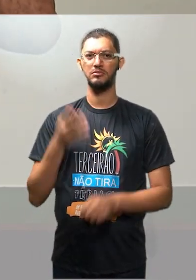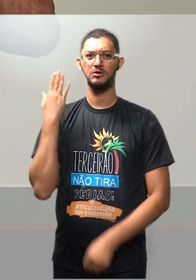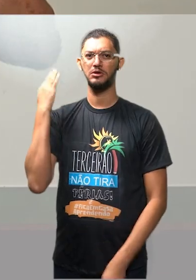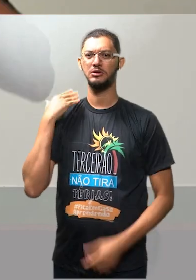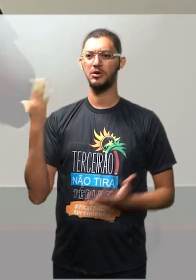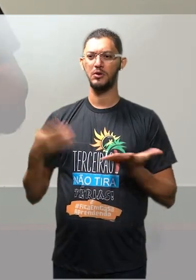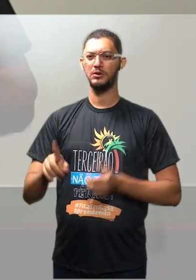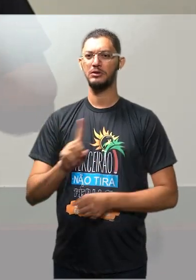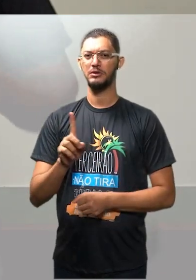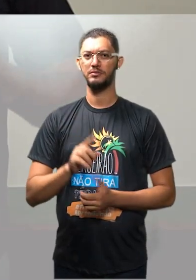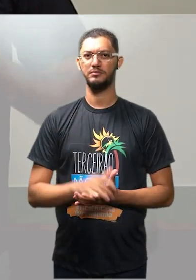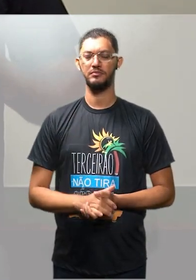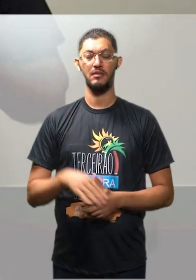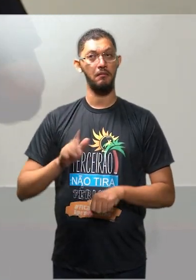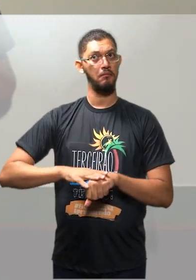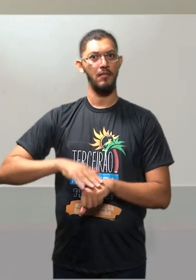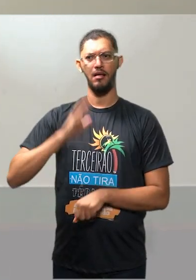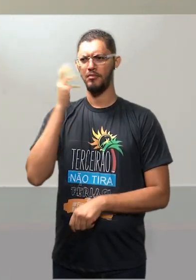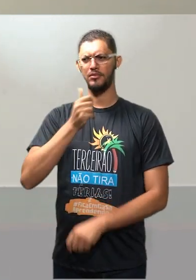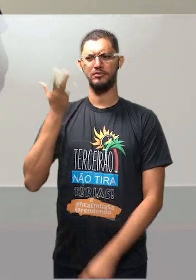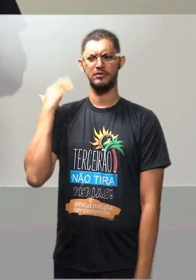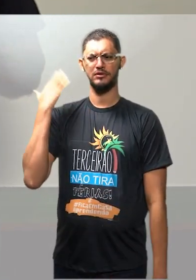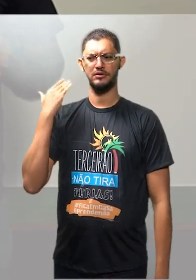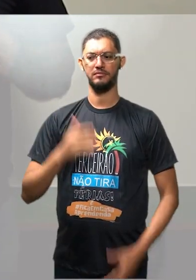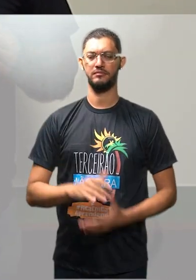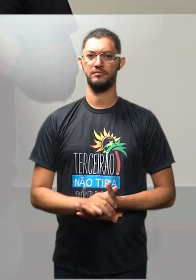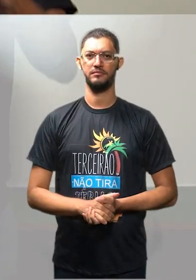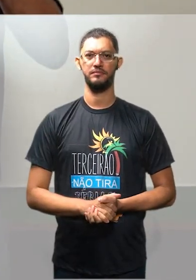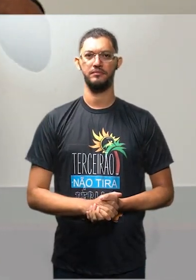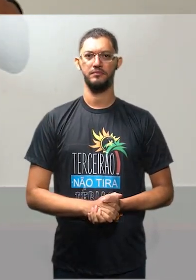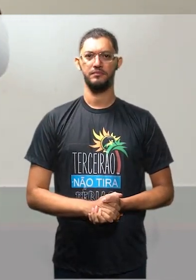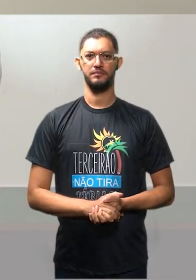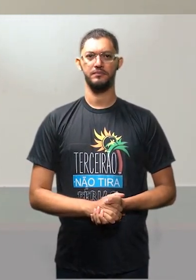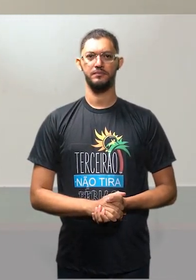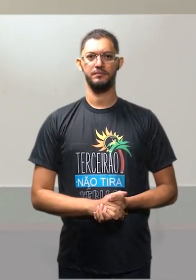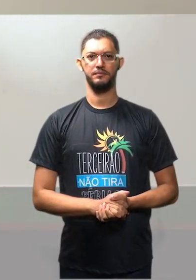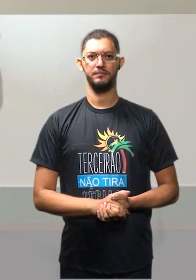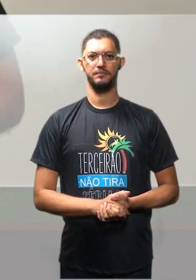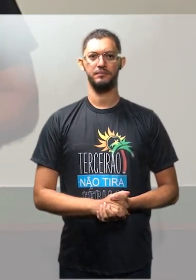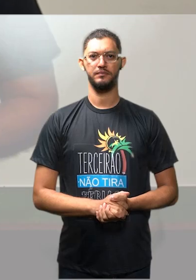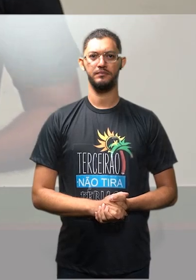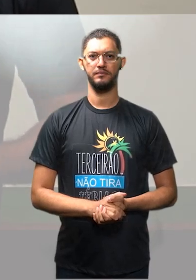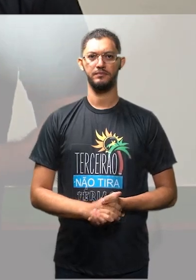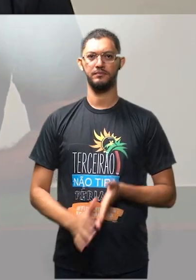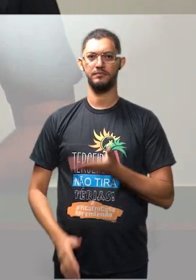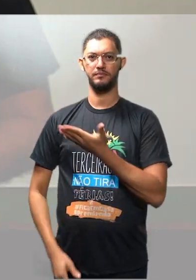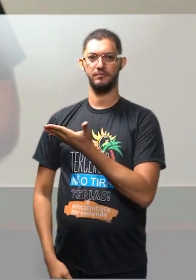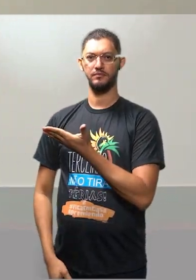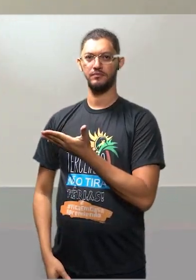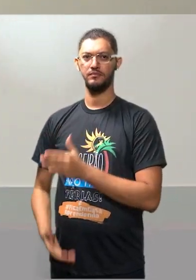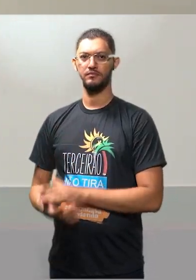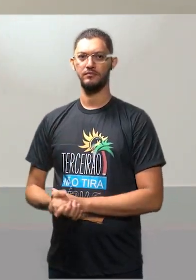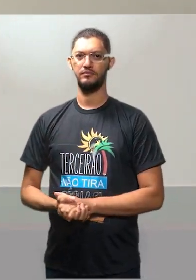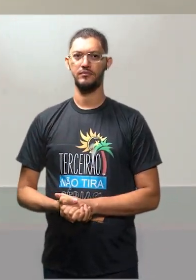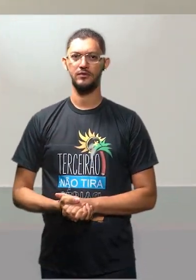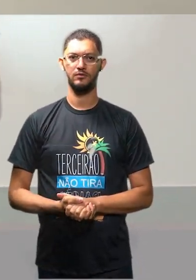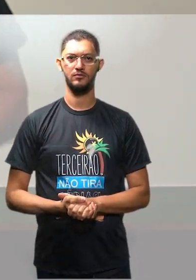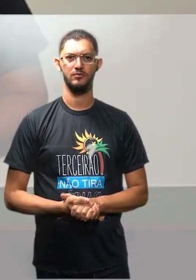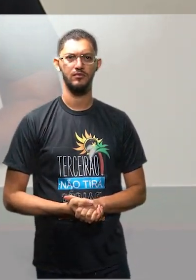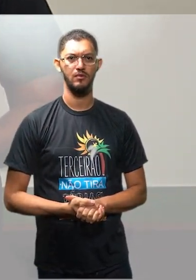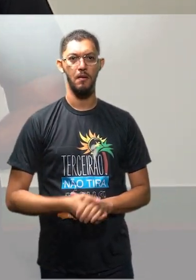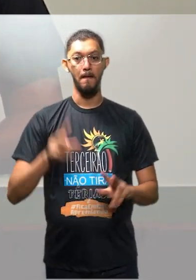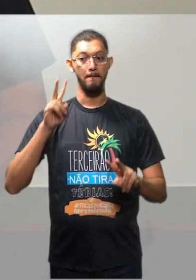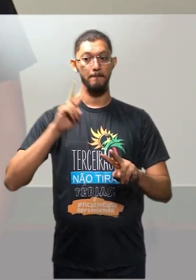favoreceu, né? Ela era mais bonita na antiguidade. Legal? Aqui ela é sendo condenada